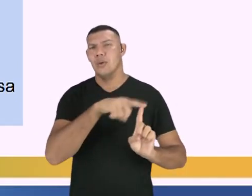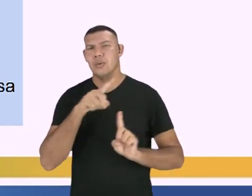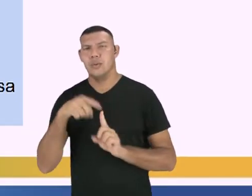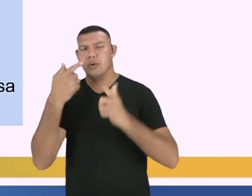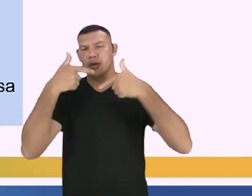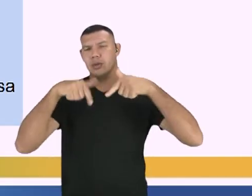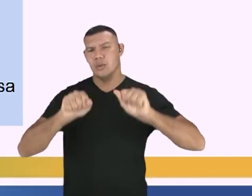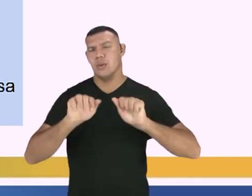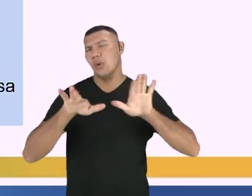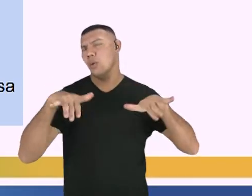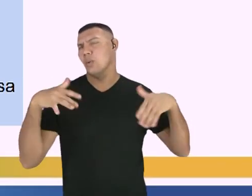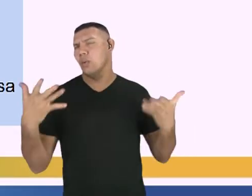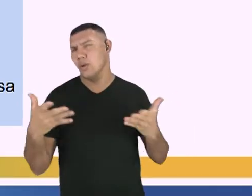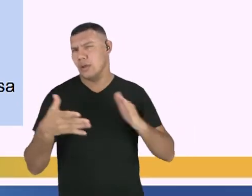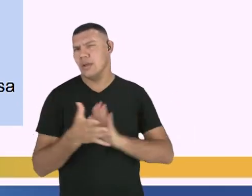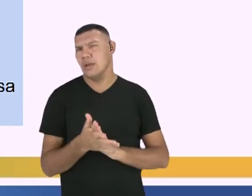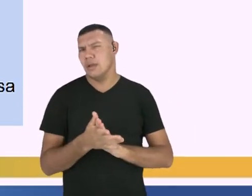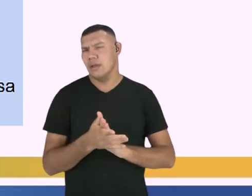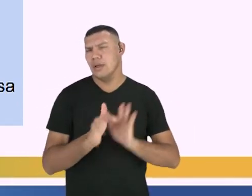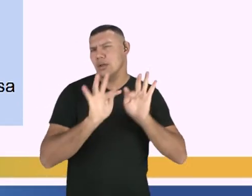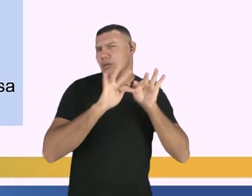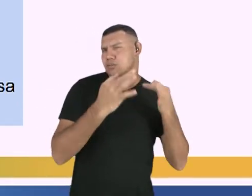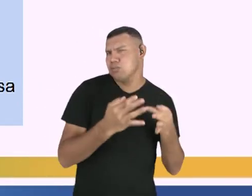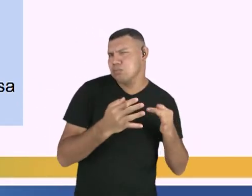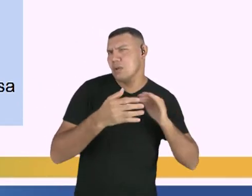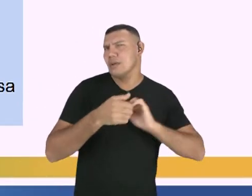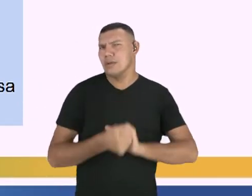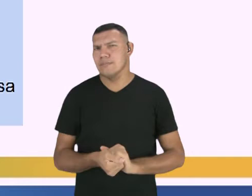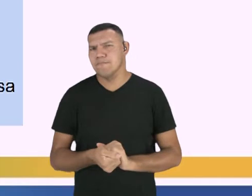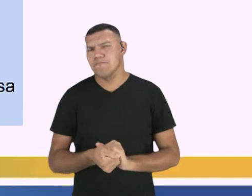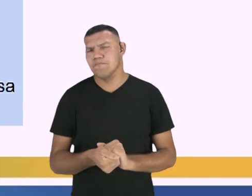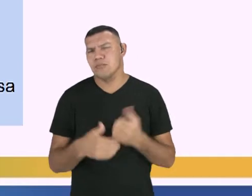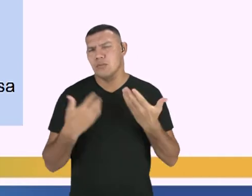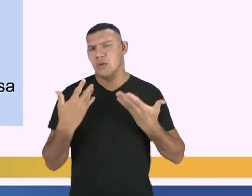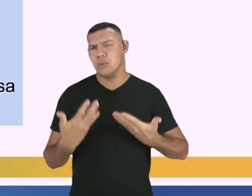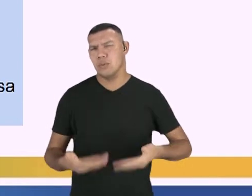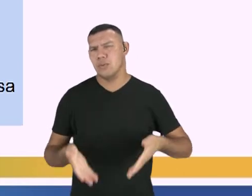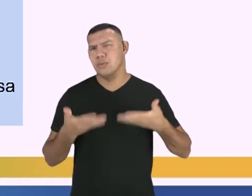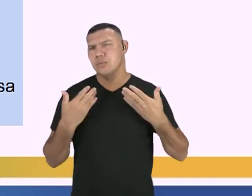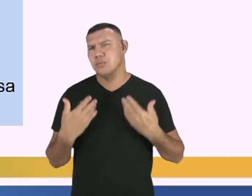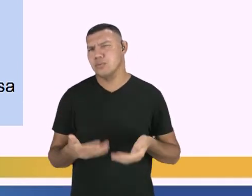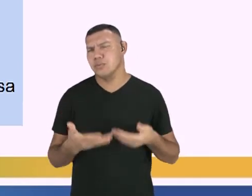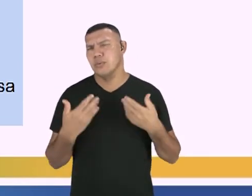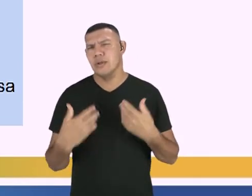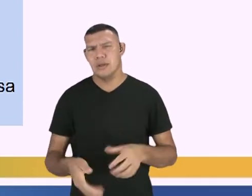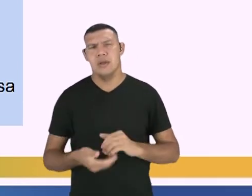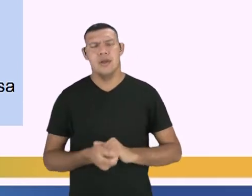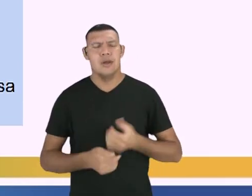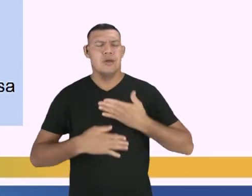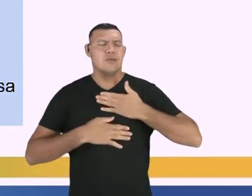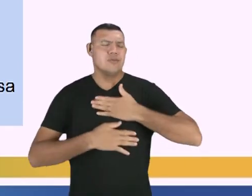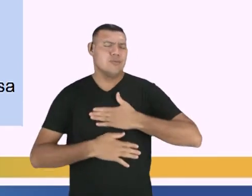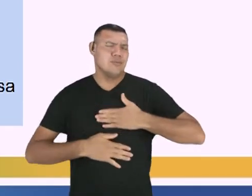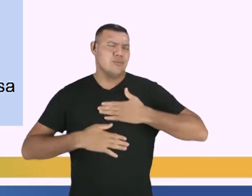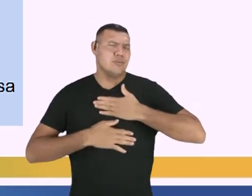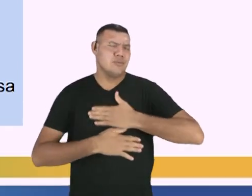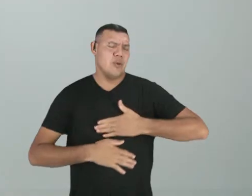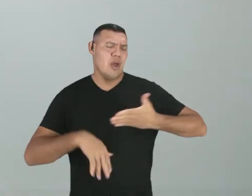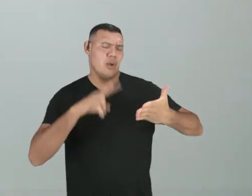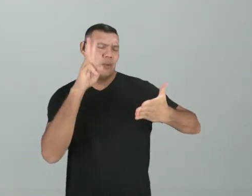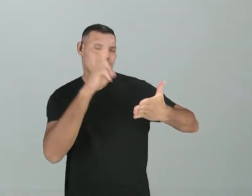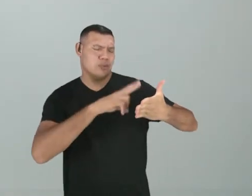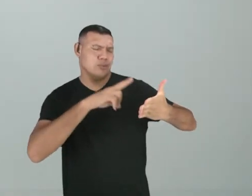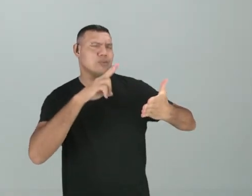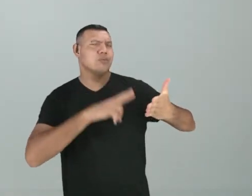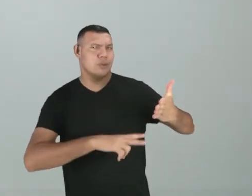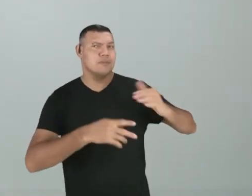utilizando? É uma linguagem simples? É algo leve, que causa um prazer ao ler?